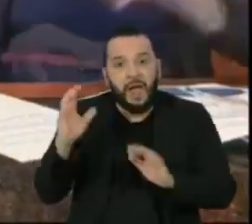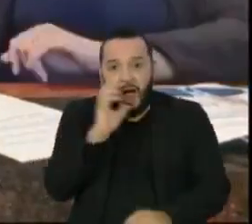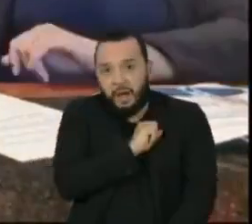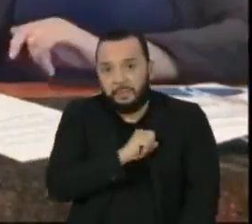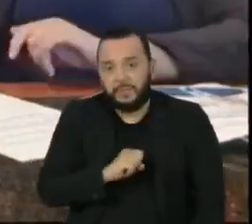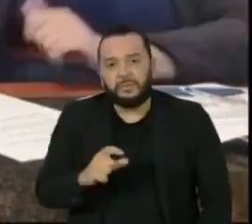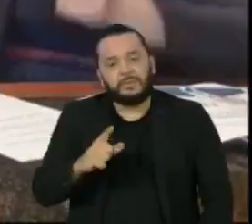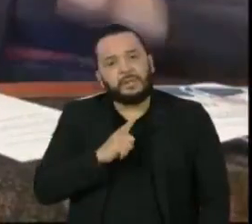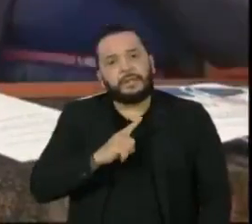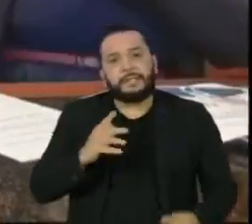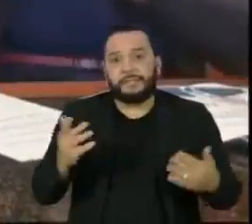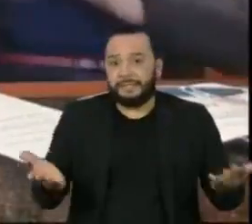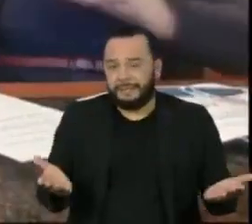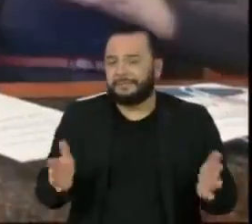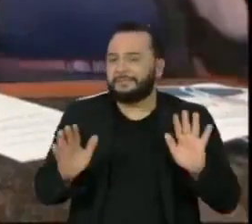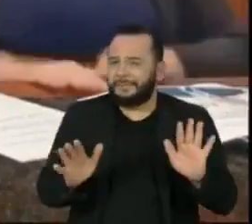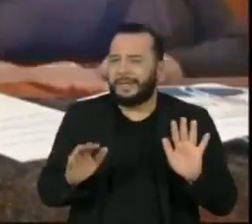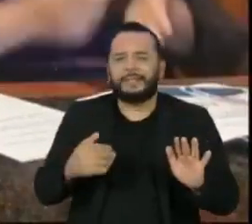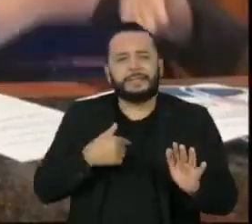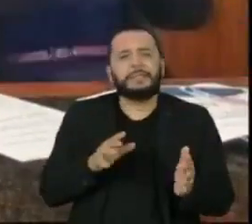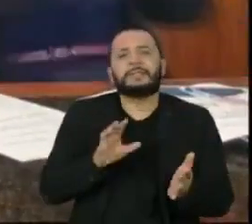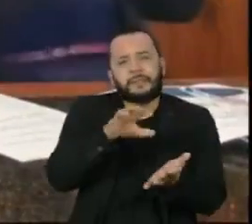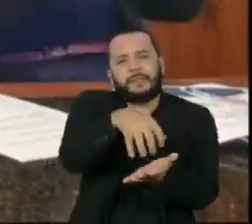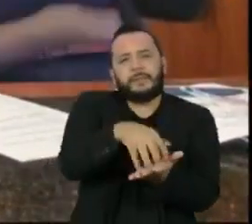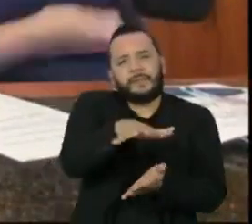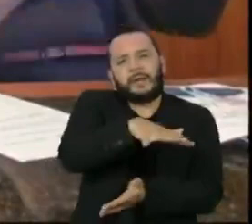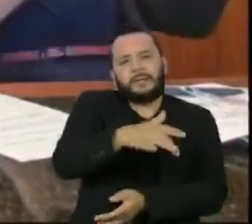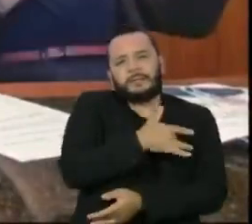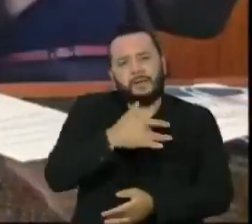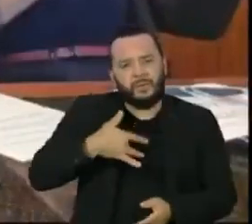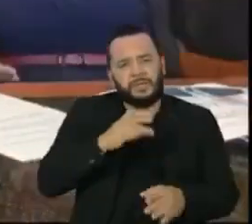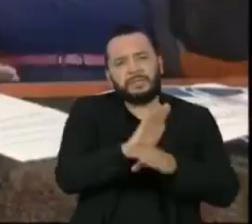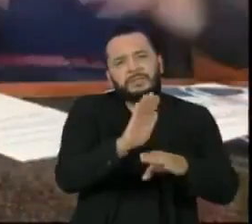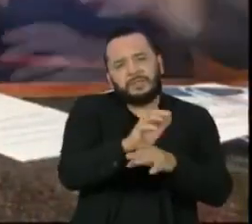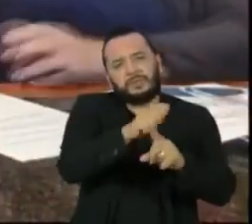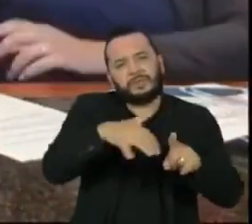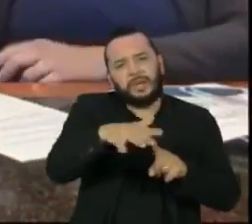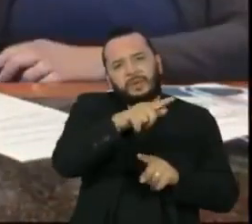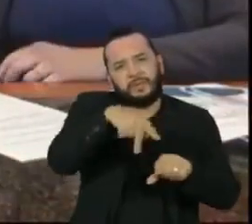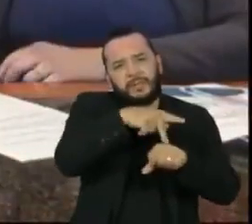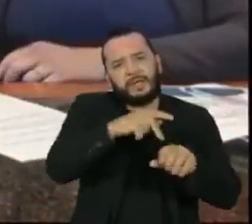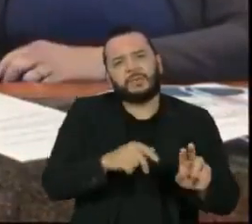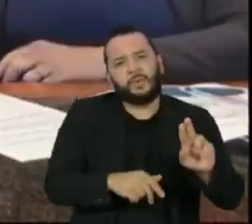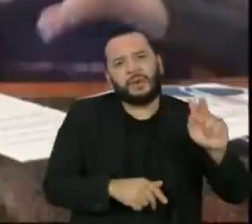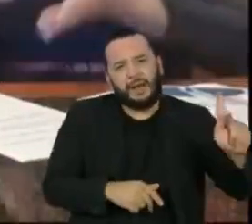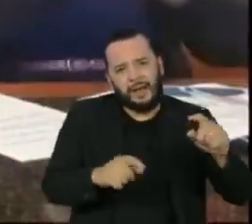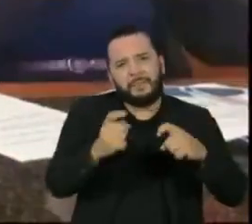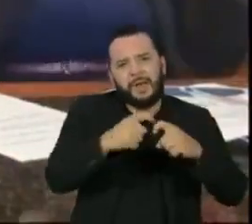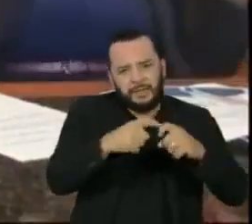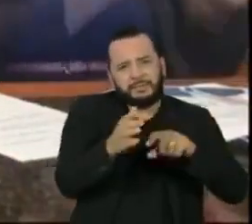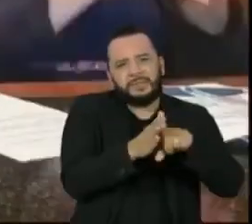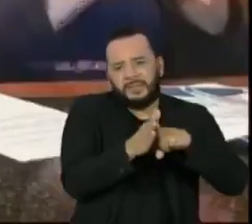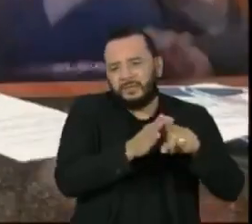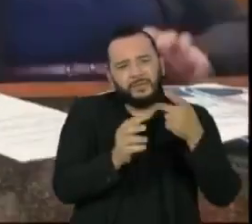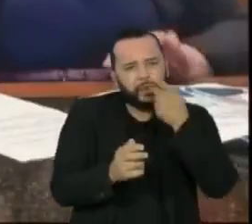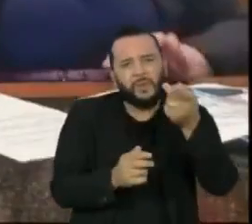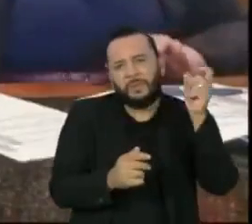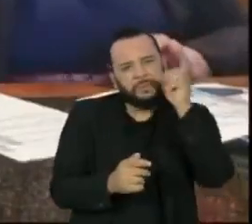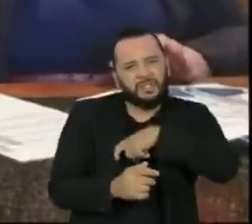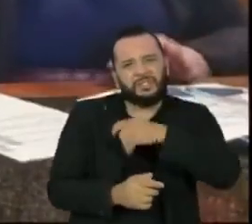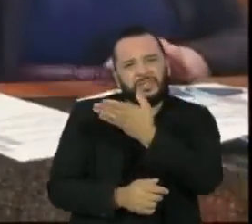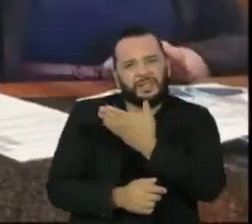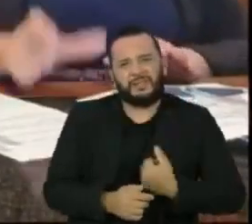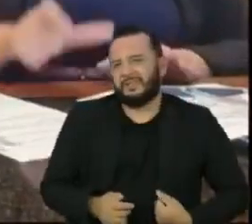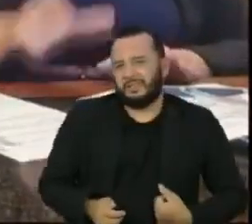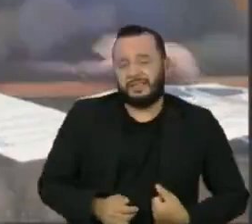esperado. A afirmação foi desmentida pelo Departamento de Saúde e Assistência Social do Reino Unido por médicos e pesquisadores. Por conta